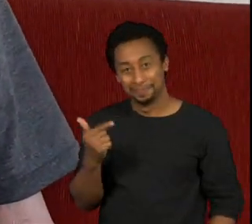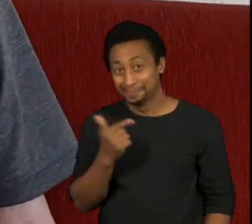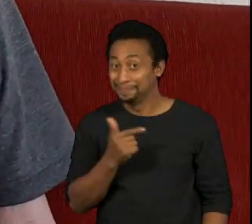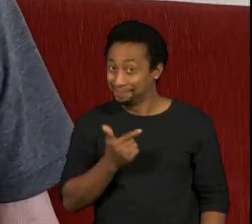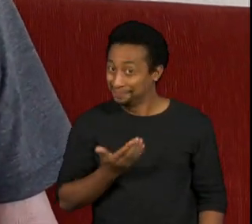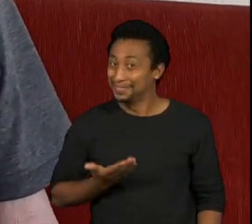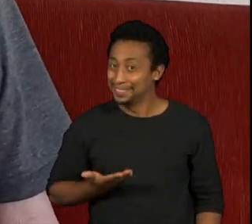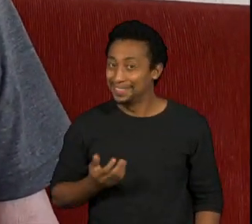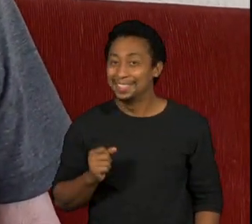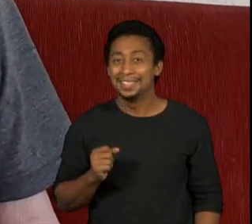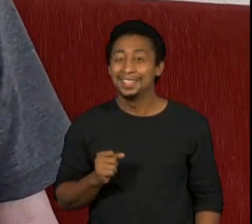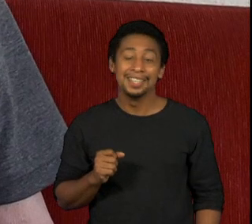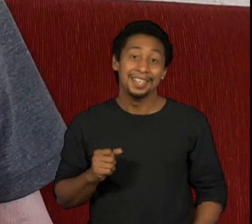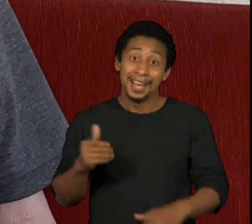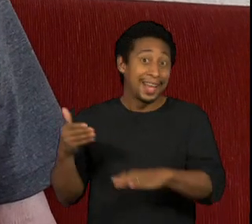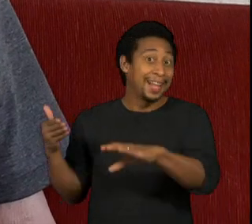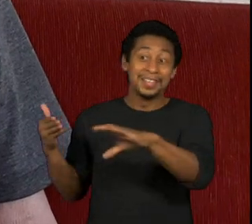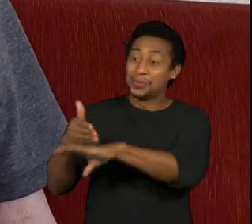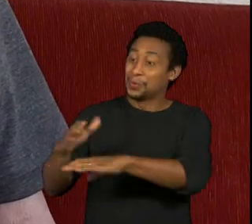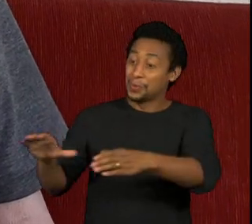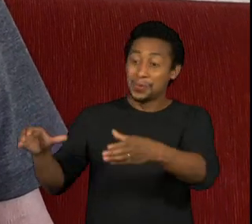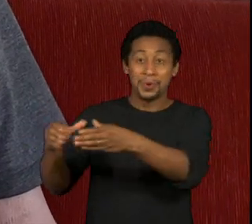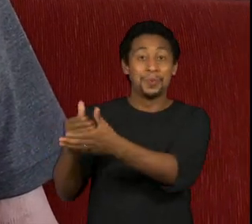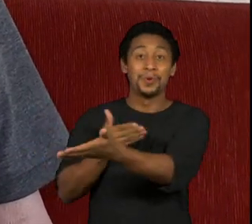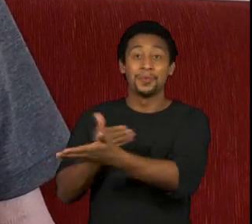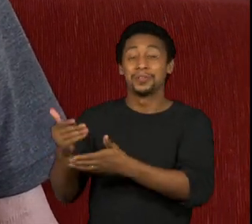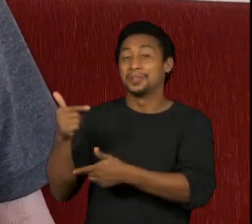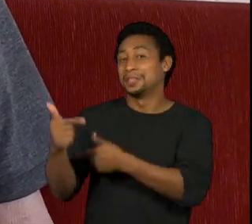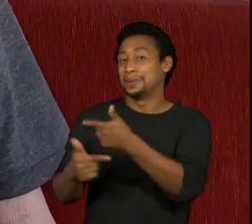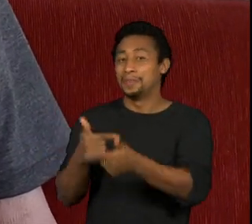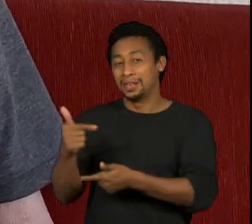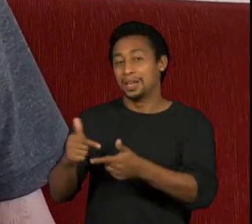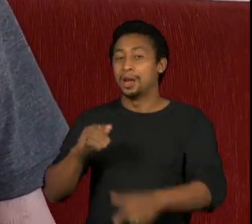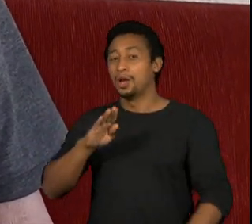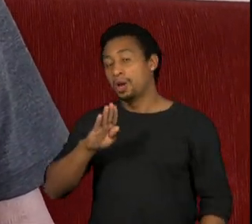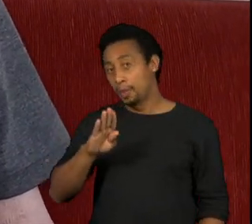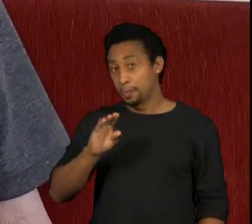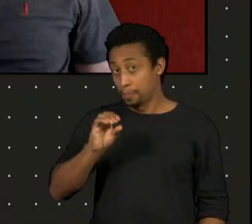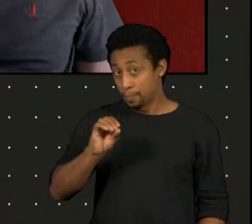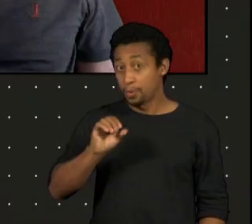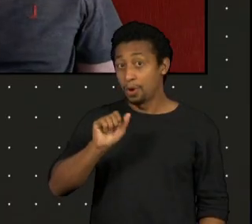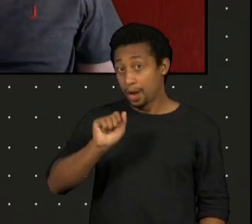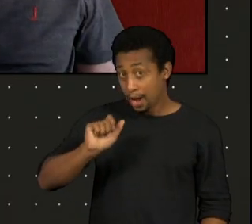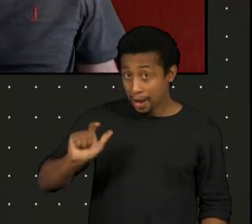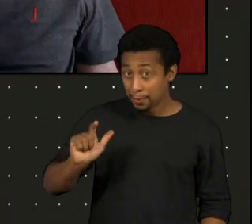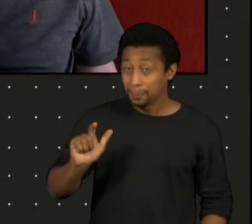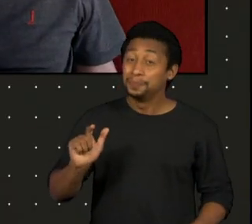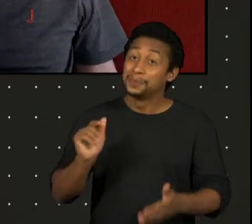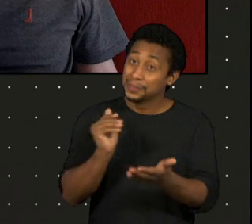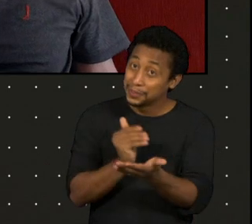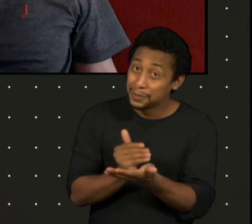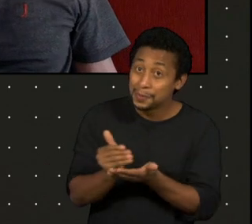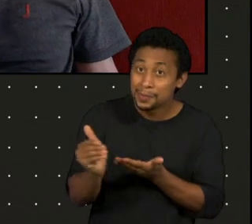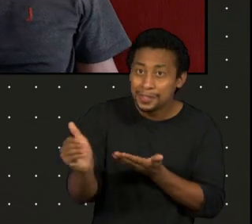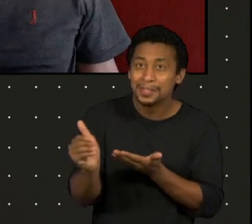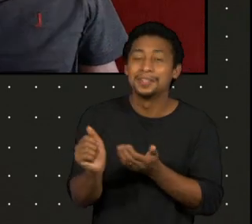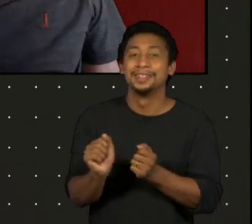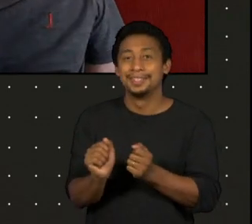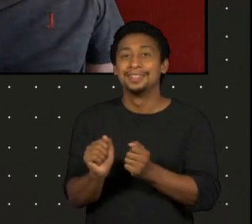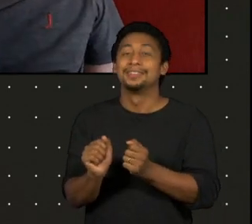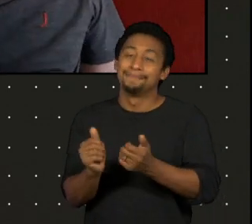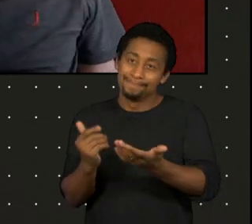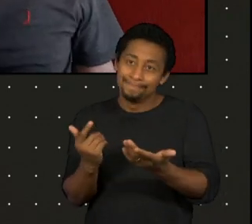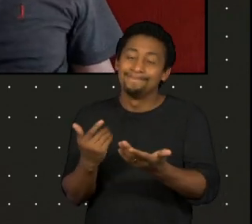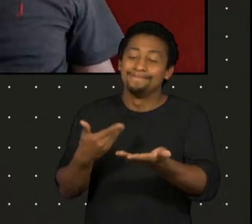E aí ele foi trabalhar com o Boal e aí a gente começou, começamos a